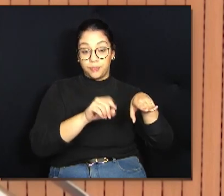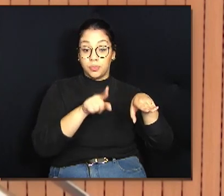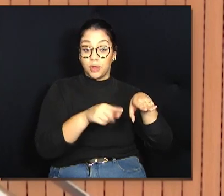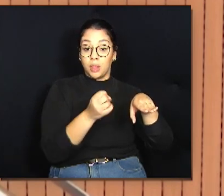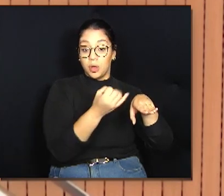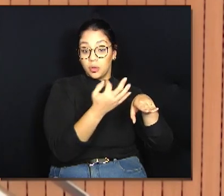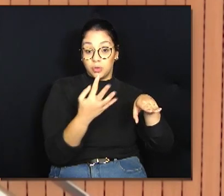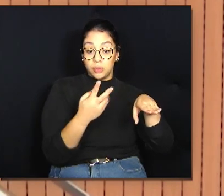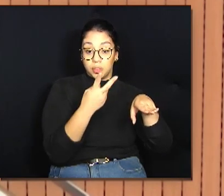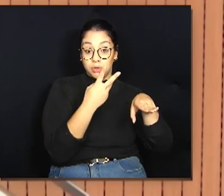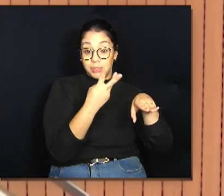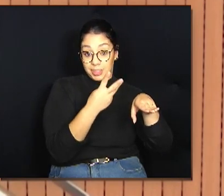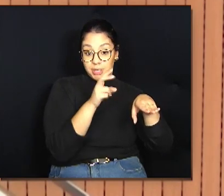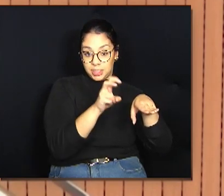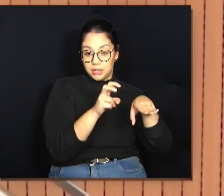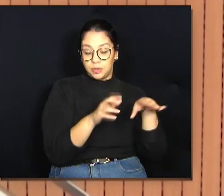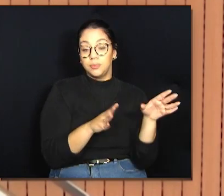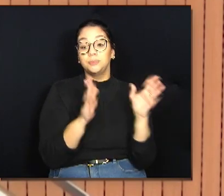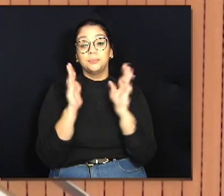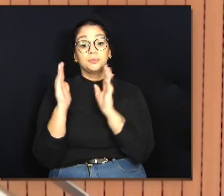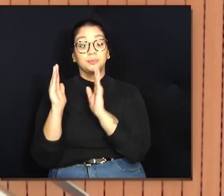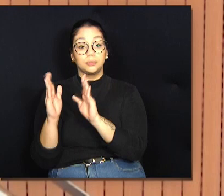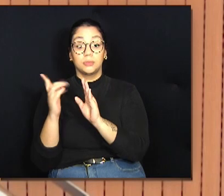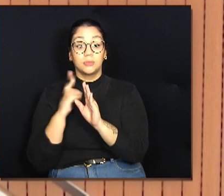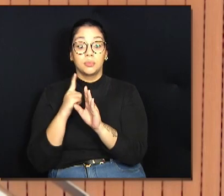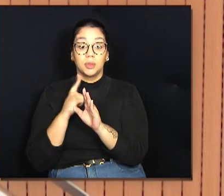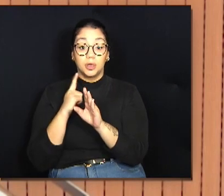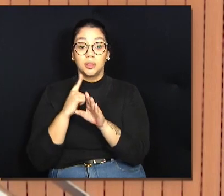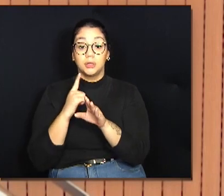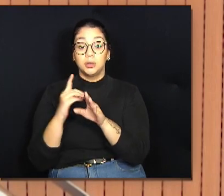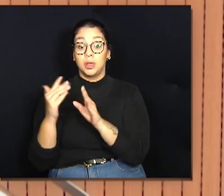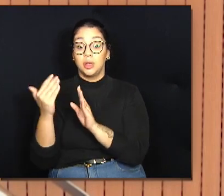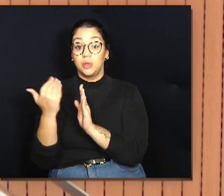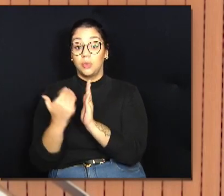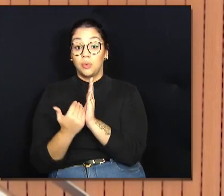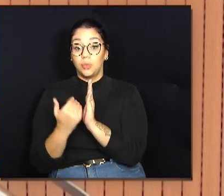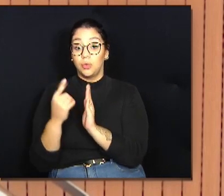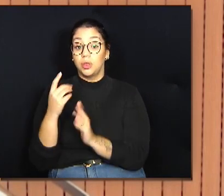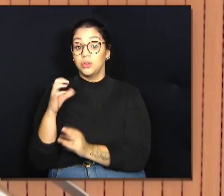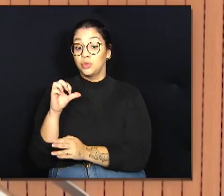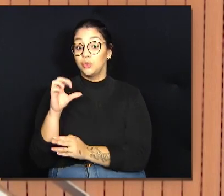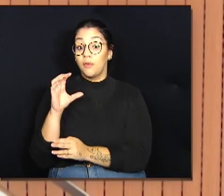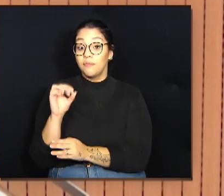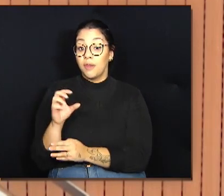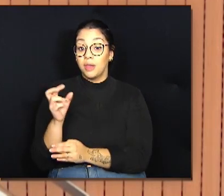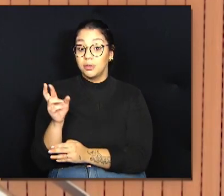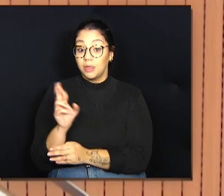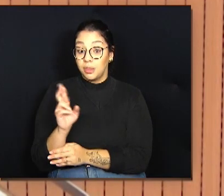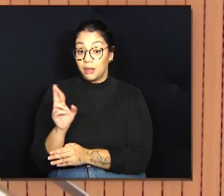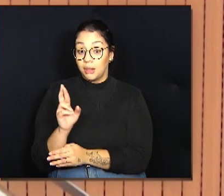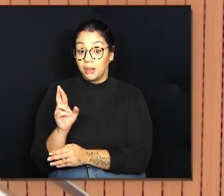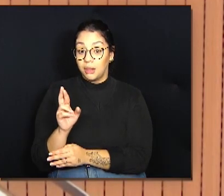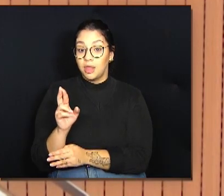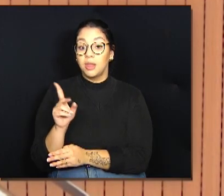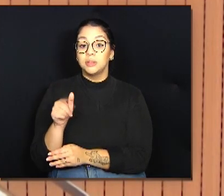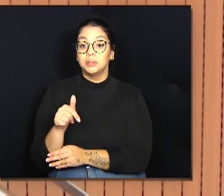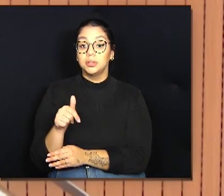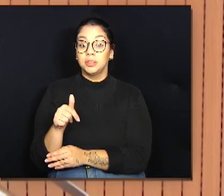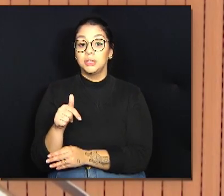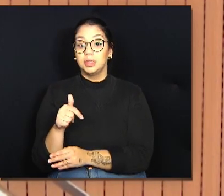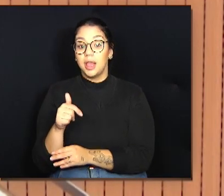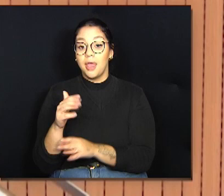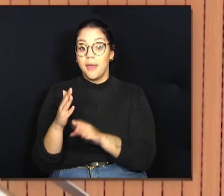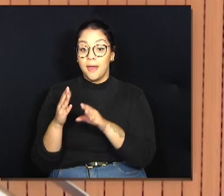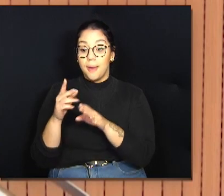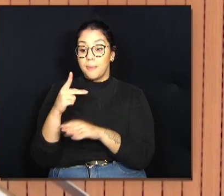de 35, ao mesmo tempo você tem uma abaixo, com um valor de 90, que fala de placa metálica.